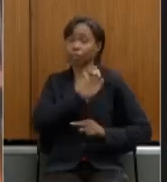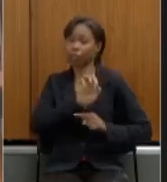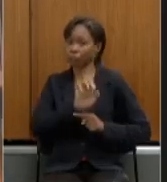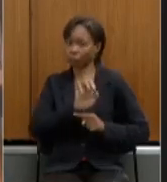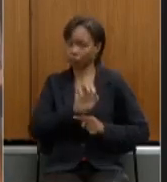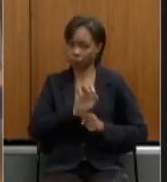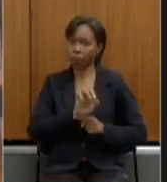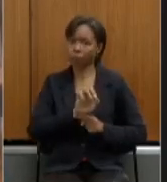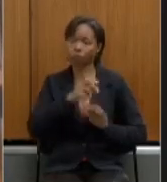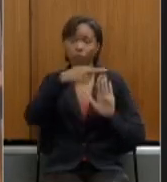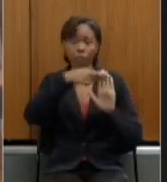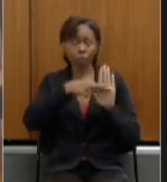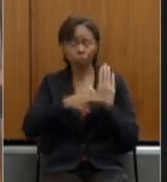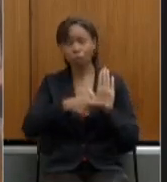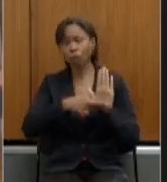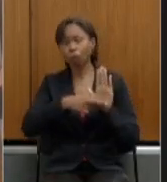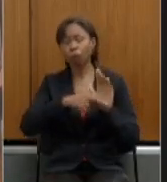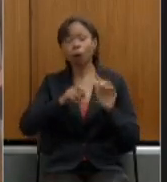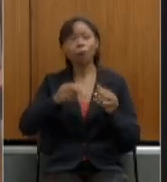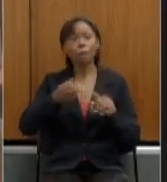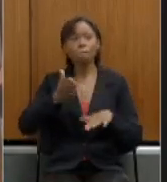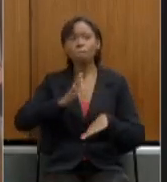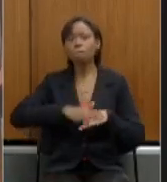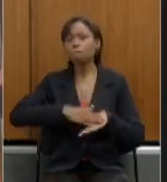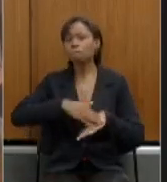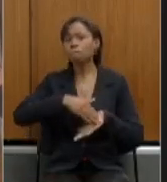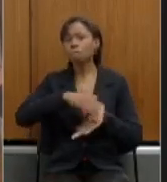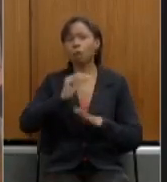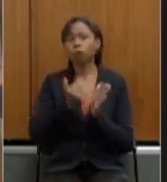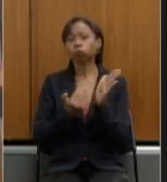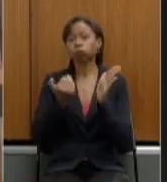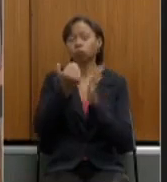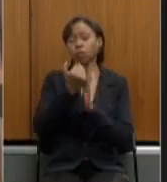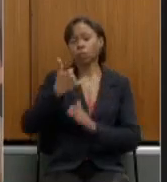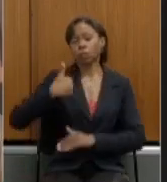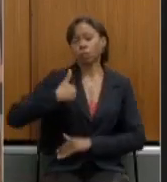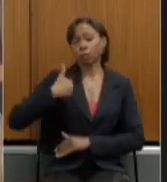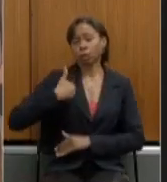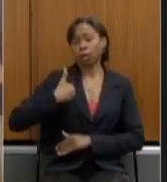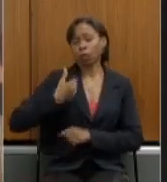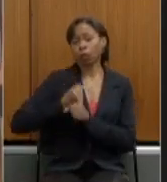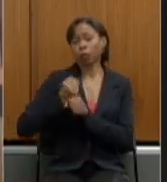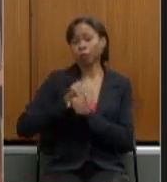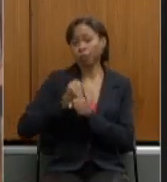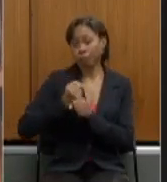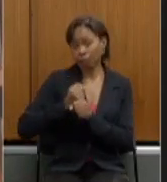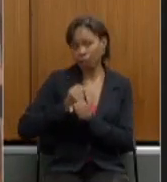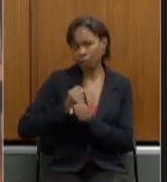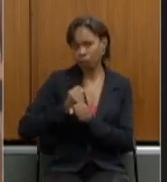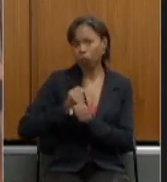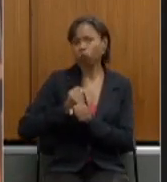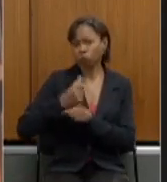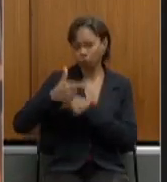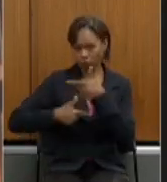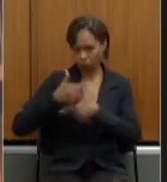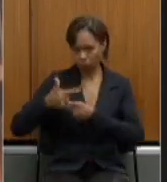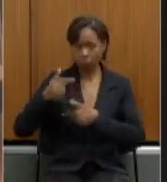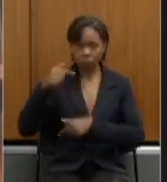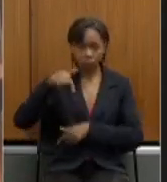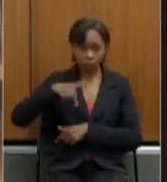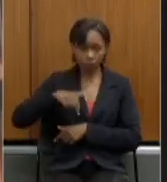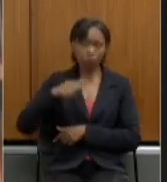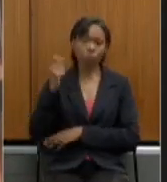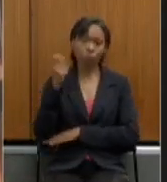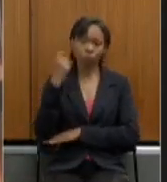o aumento da idade do tempo de serviço aqui no Rio Grande do Sul o tempo de